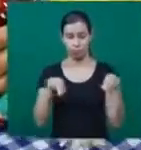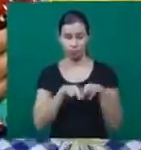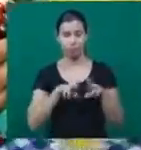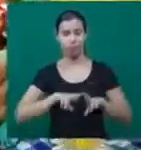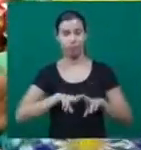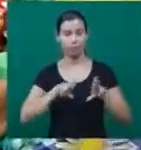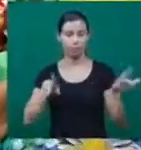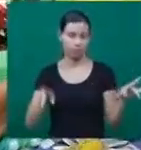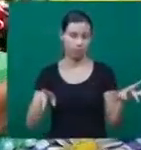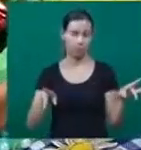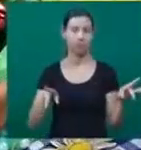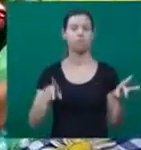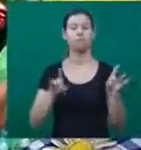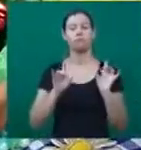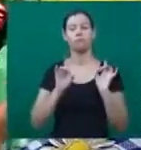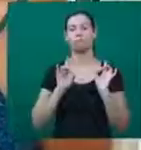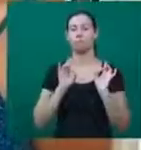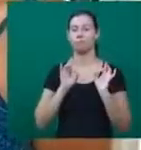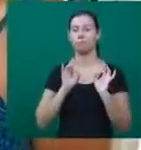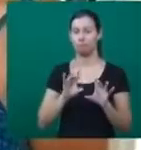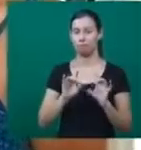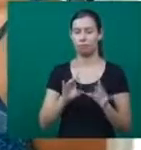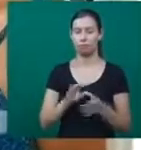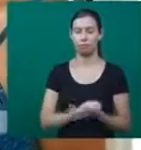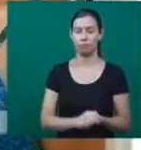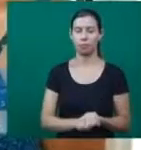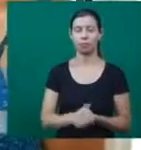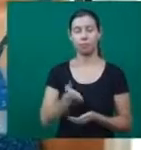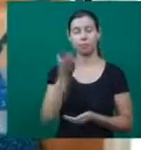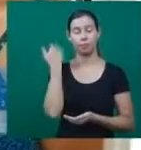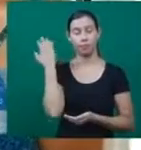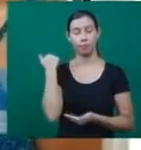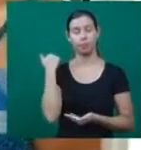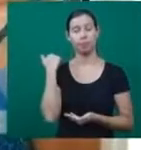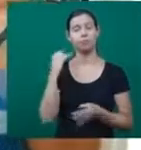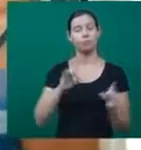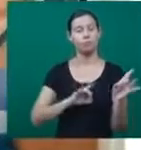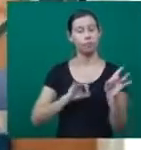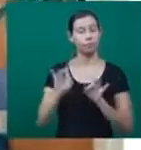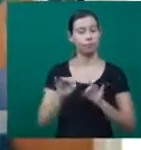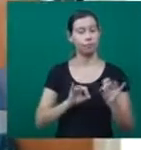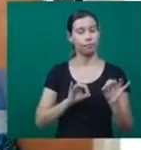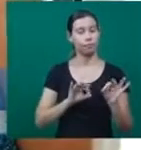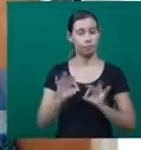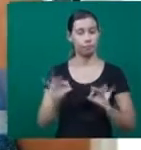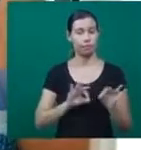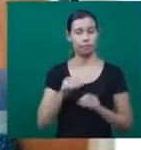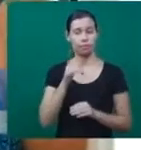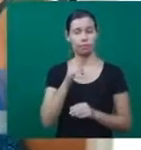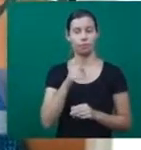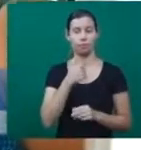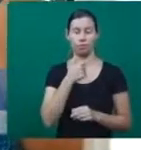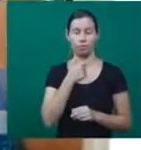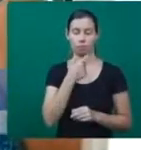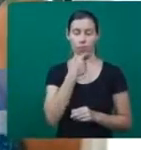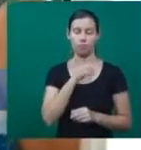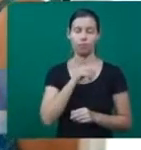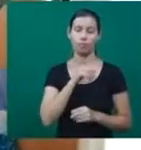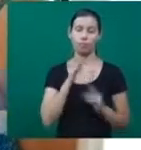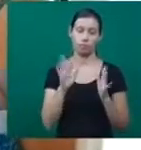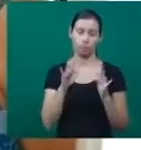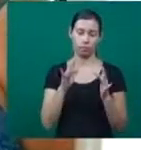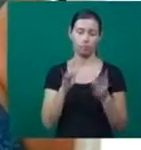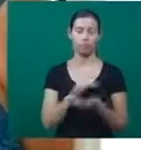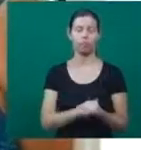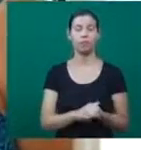diferentes e exclusivas. Eu comecei a fazer a primeira pela minha namorada, há uns meses atrás. E